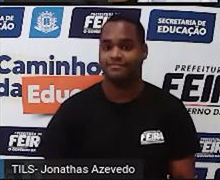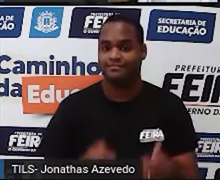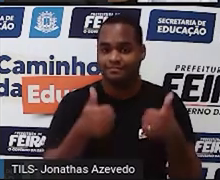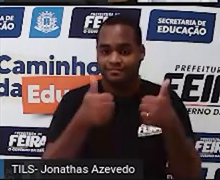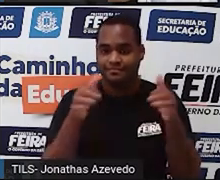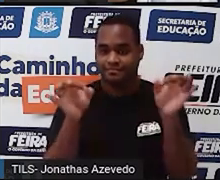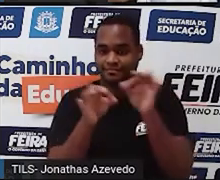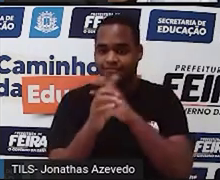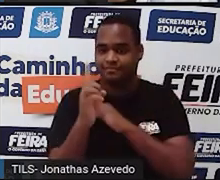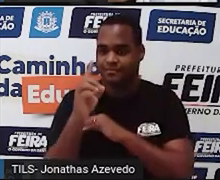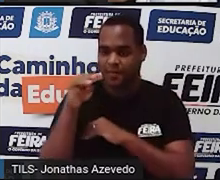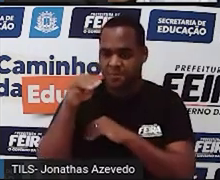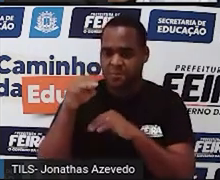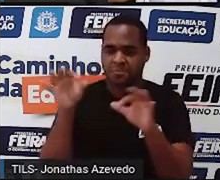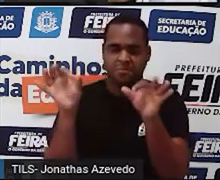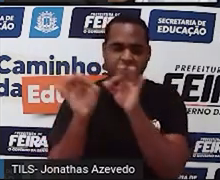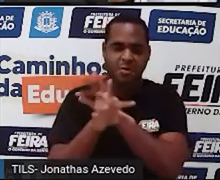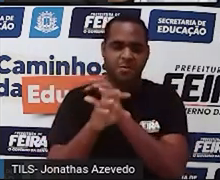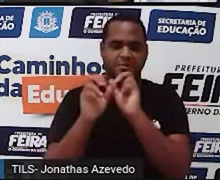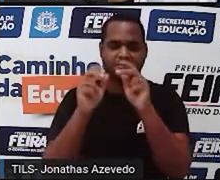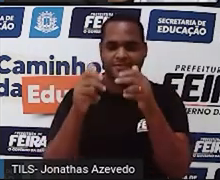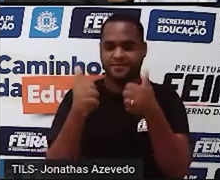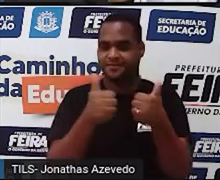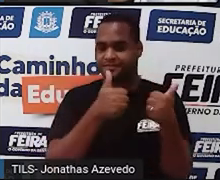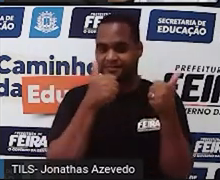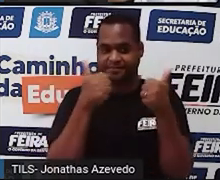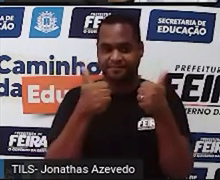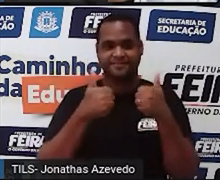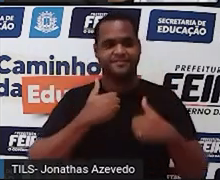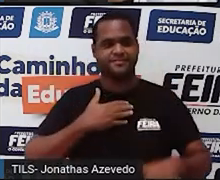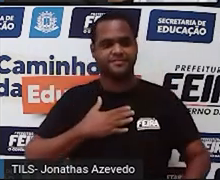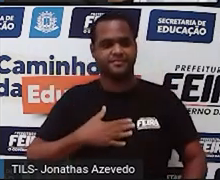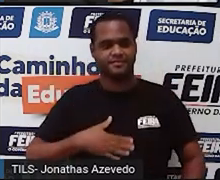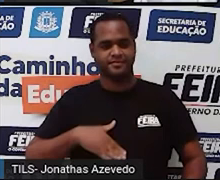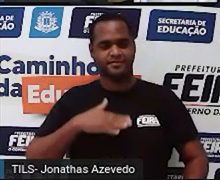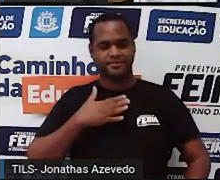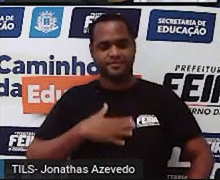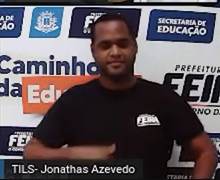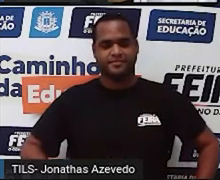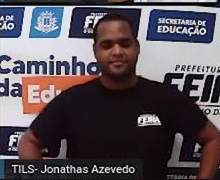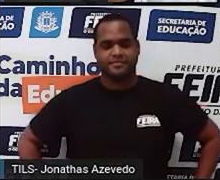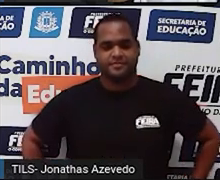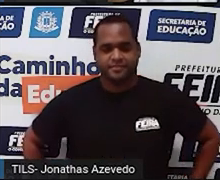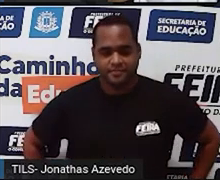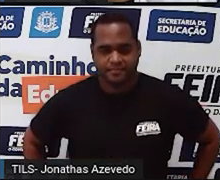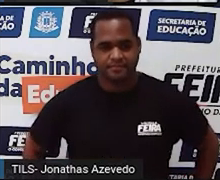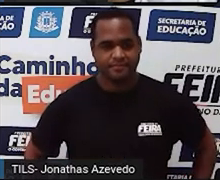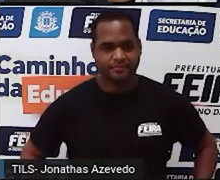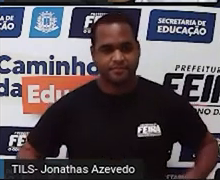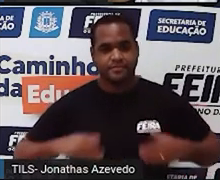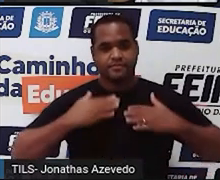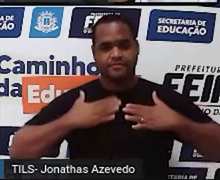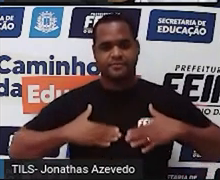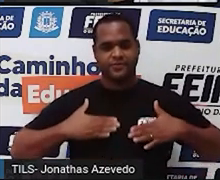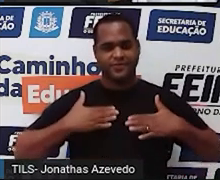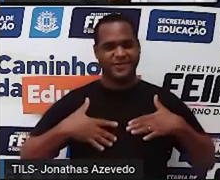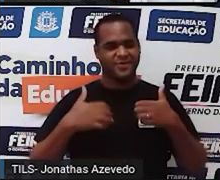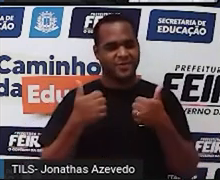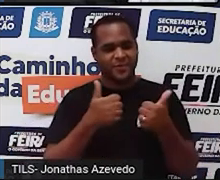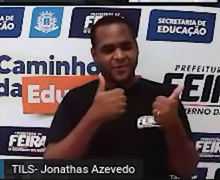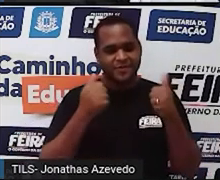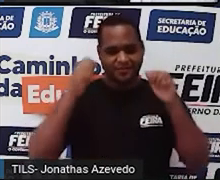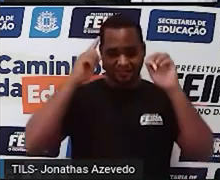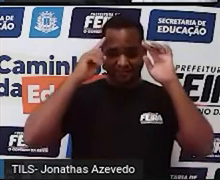Prontinho. Belezinha. Então, descansamos, o nosso